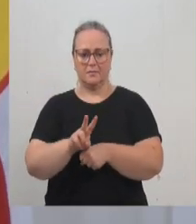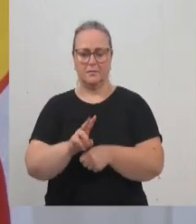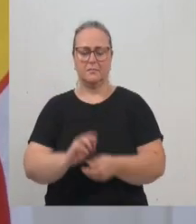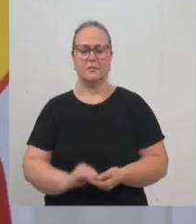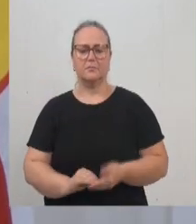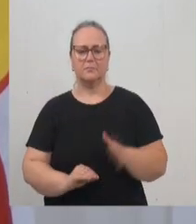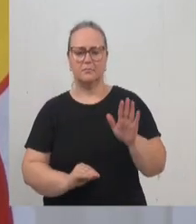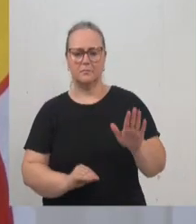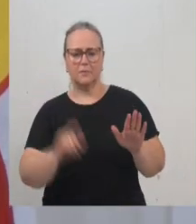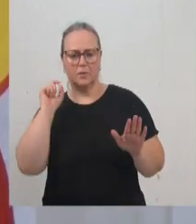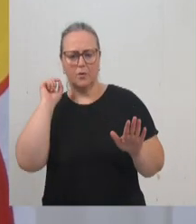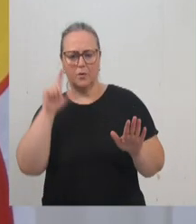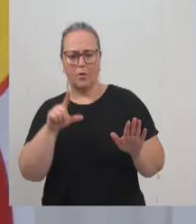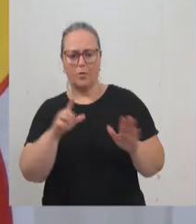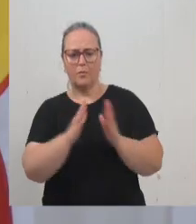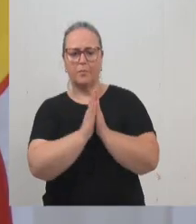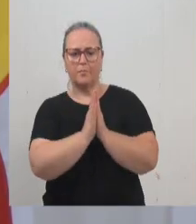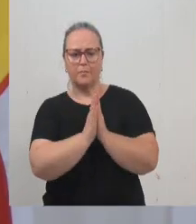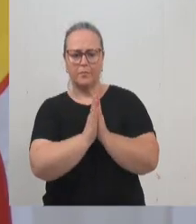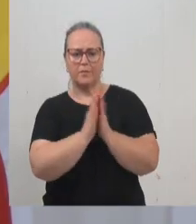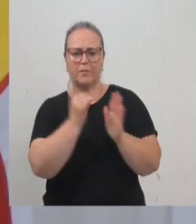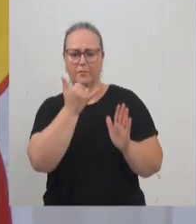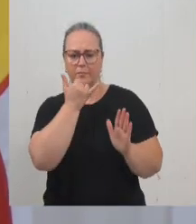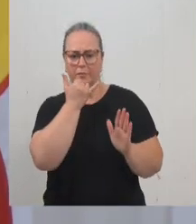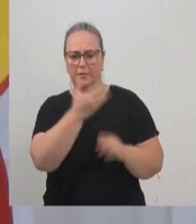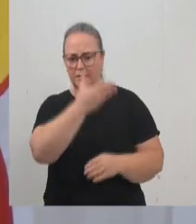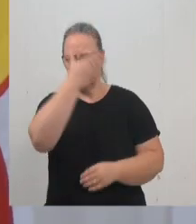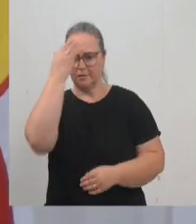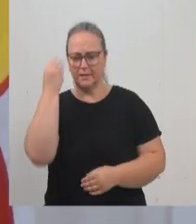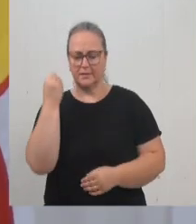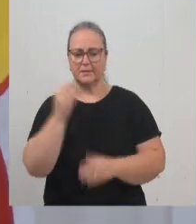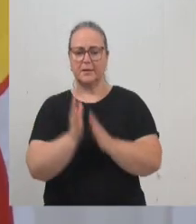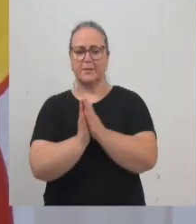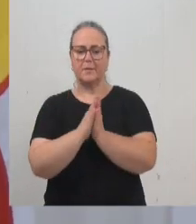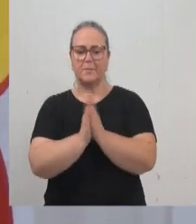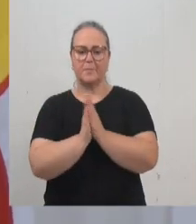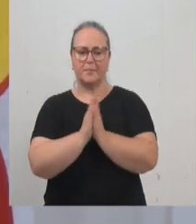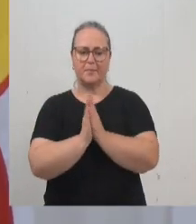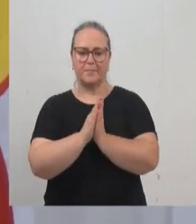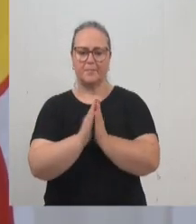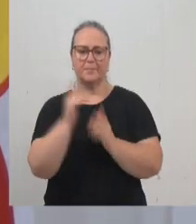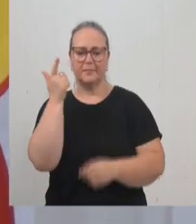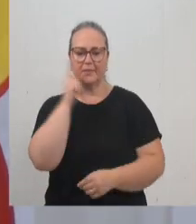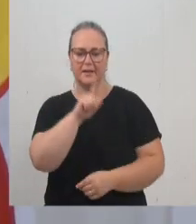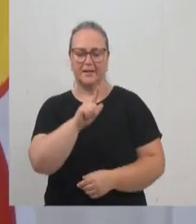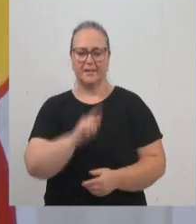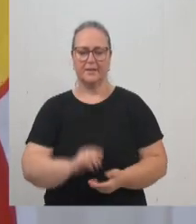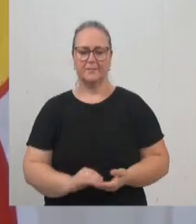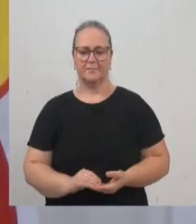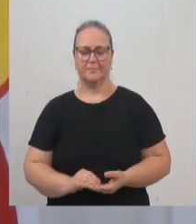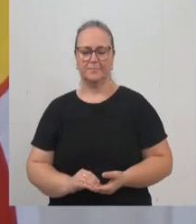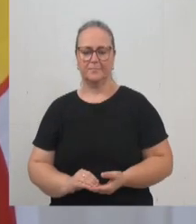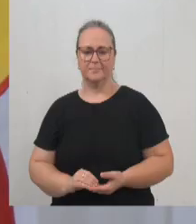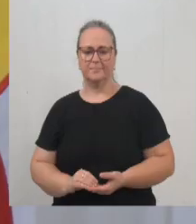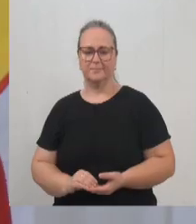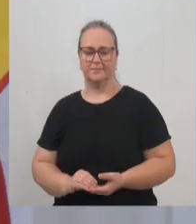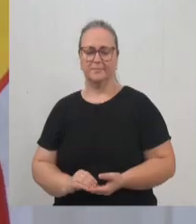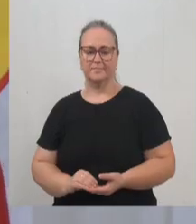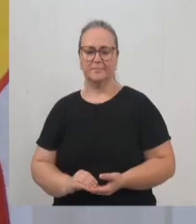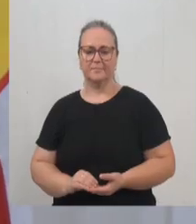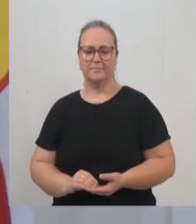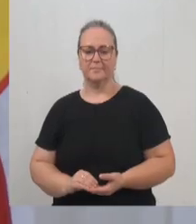Maurício, pode, por gentileza, me trazer? Eu deixei ali do ladinho, esqueci minhas bonequinhas que eu ganhei do Instituto. Ontem eles